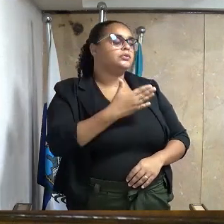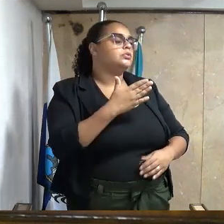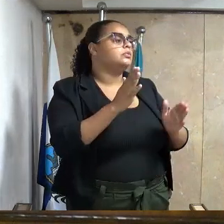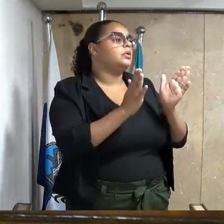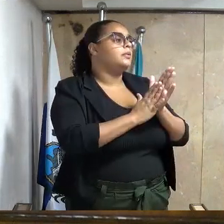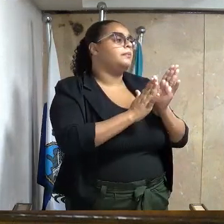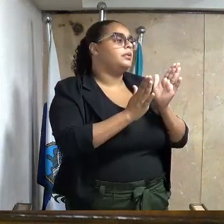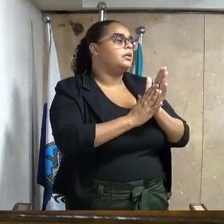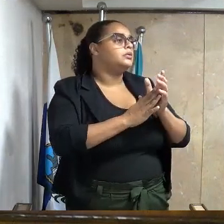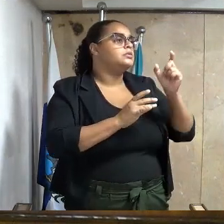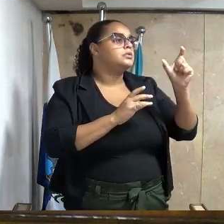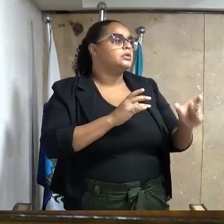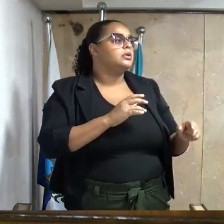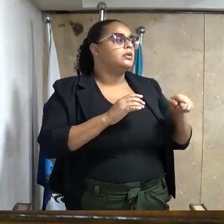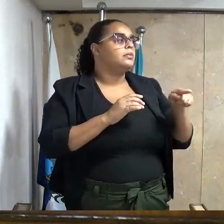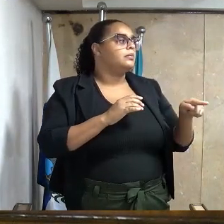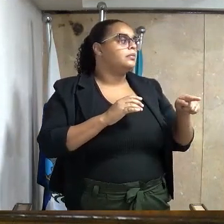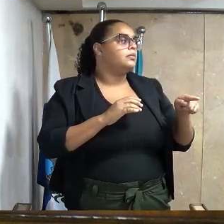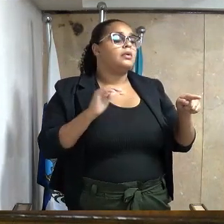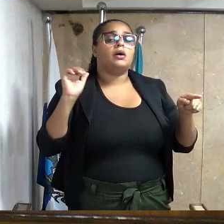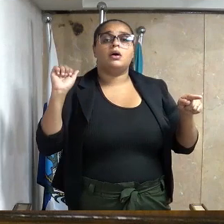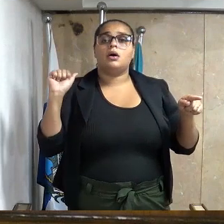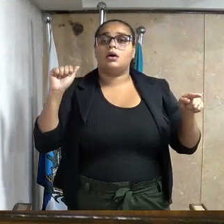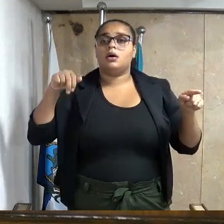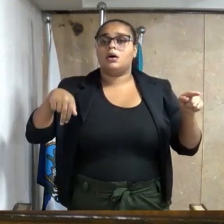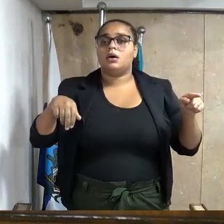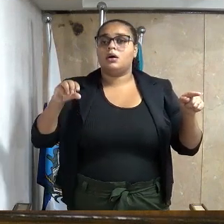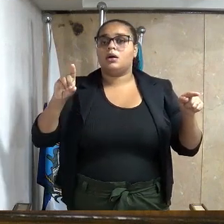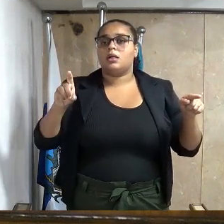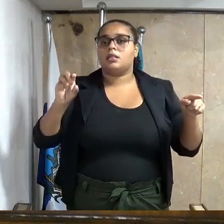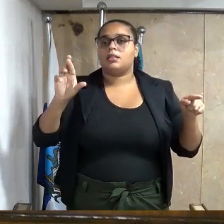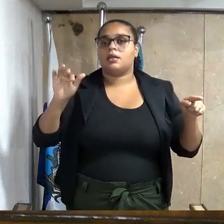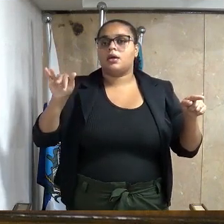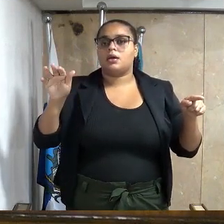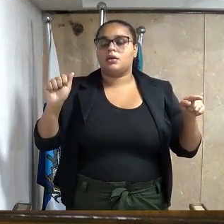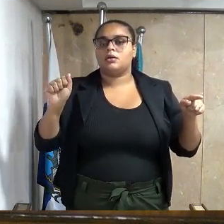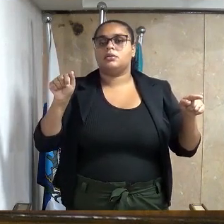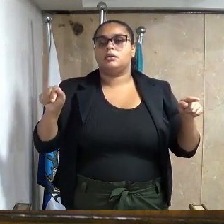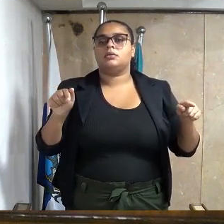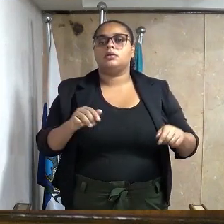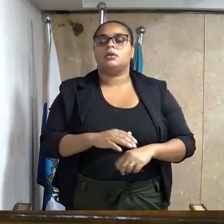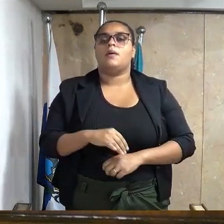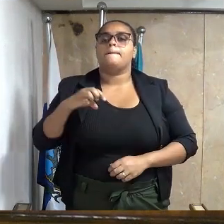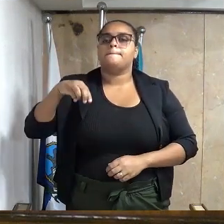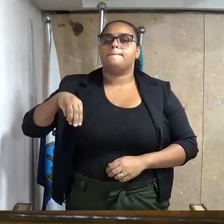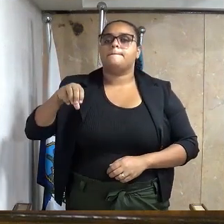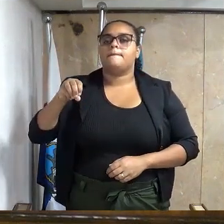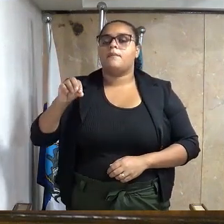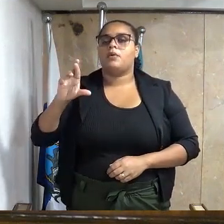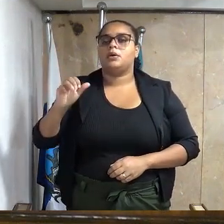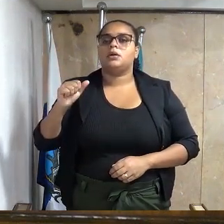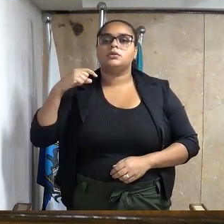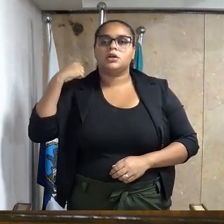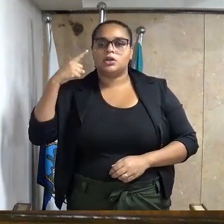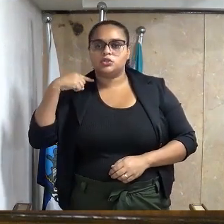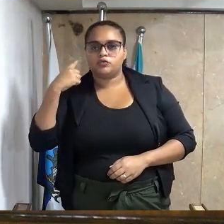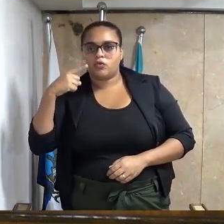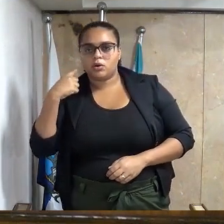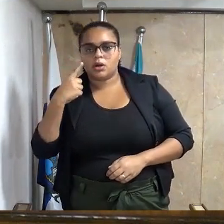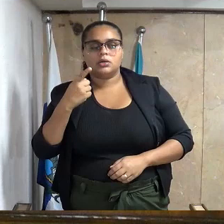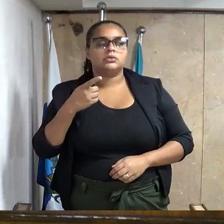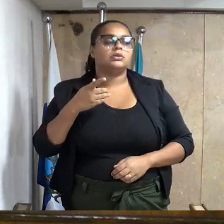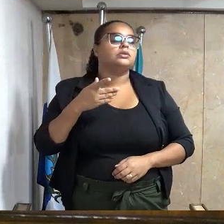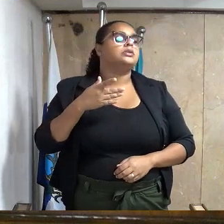moção de aplausos à justíssima doutora André Carolina Pena de Moraes, advogada e gestora em